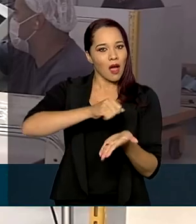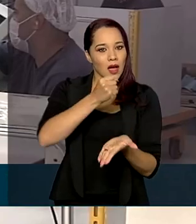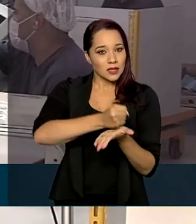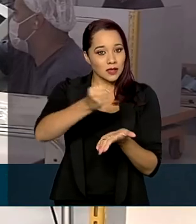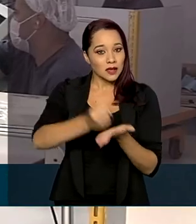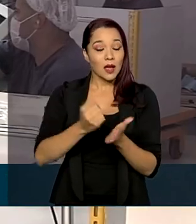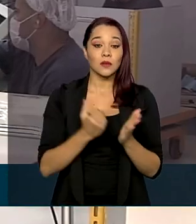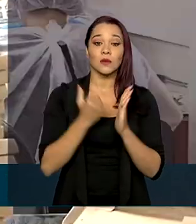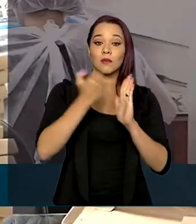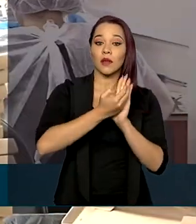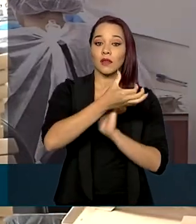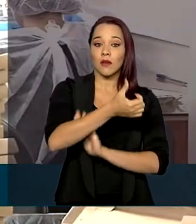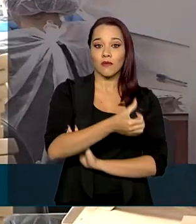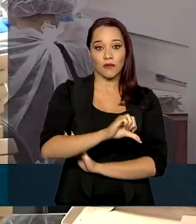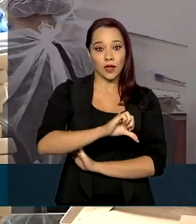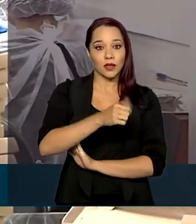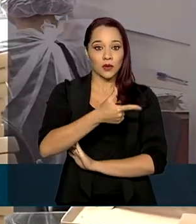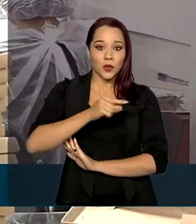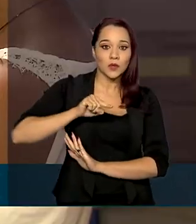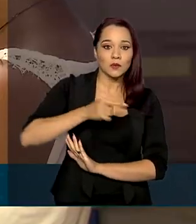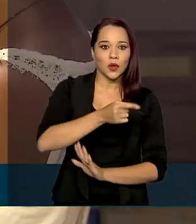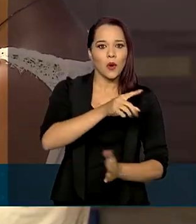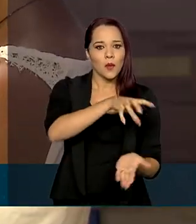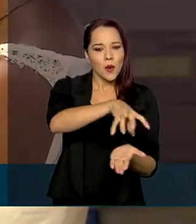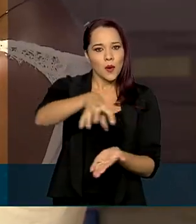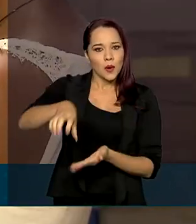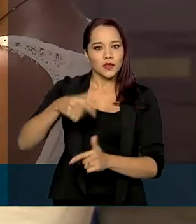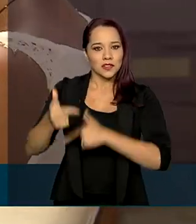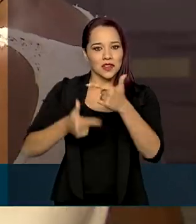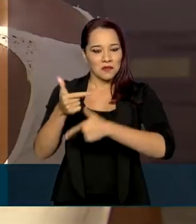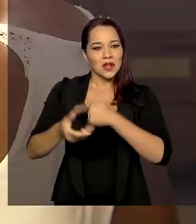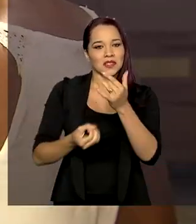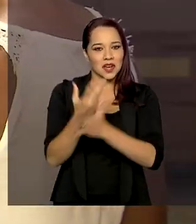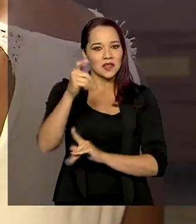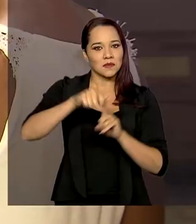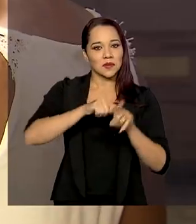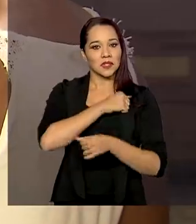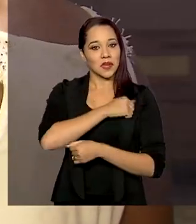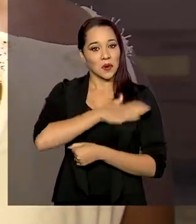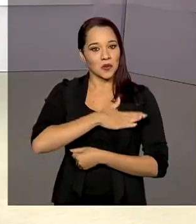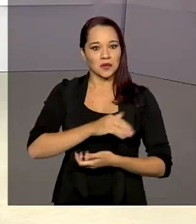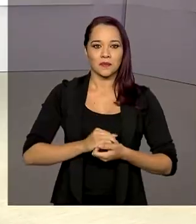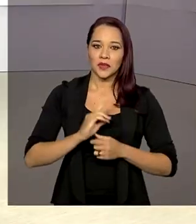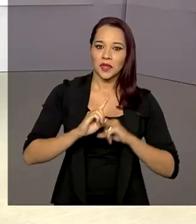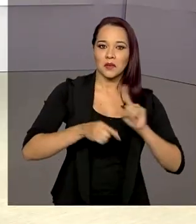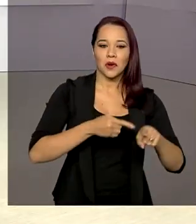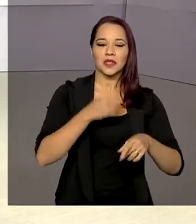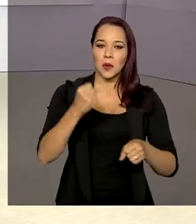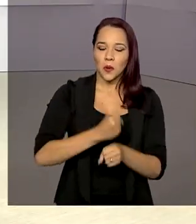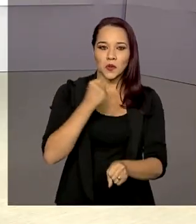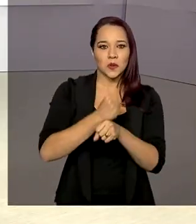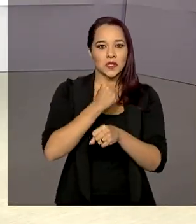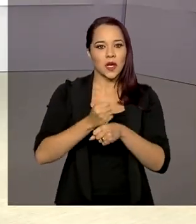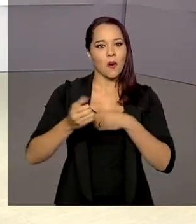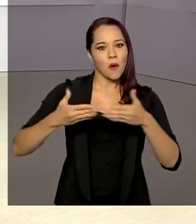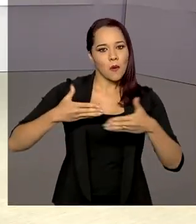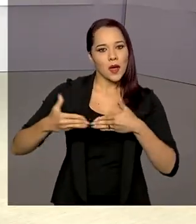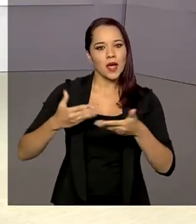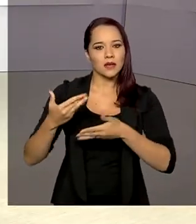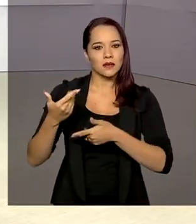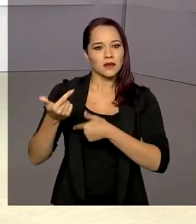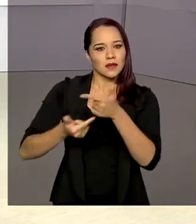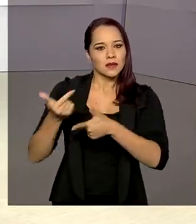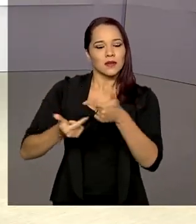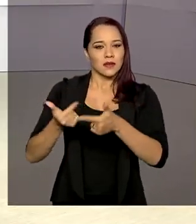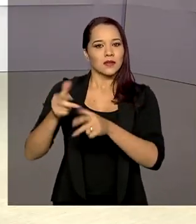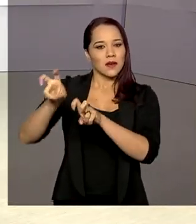saldo de mais de 92 mil postos de trabalho criados em agosto. Em seguida, vem construção, comércio, serviços